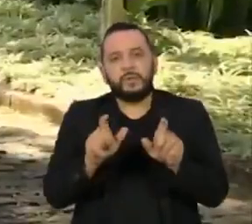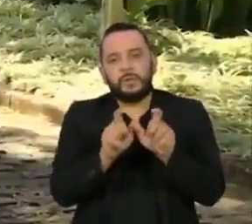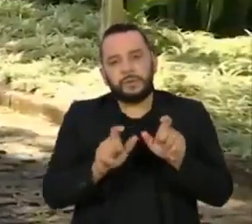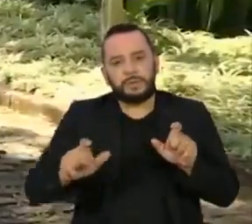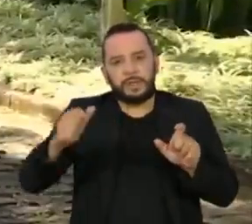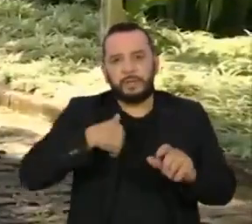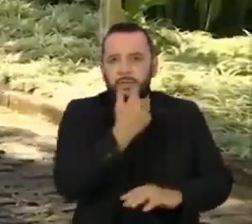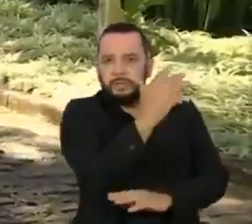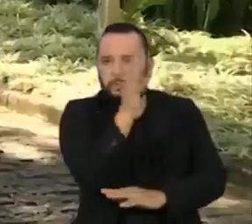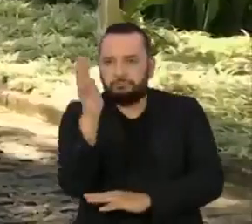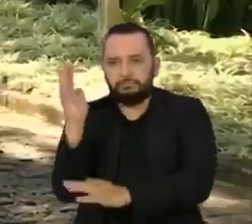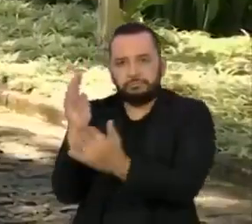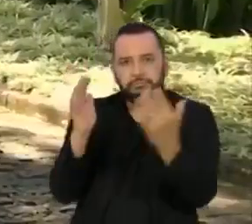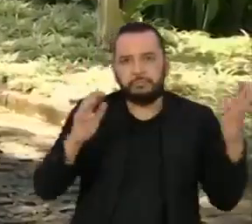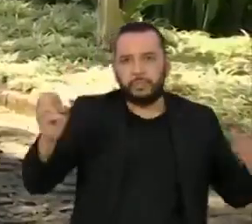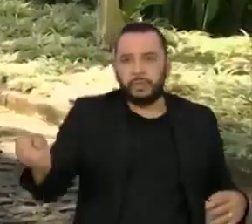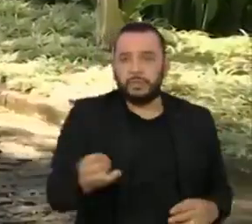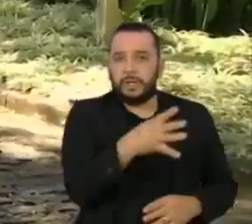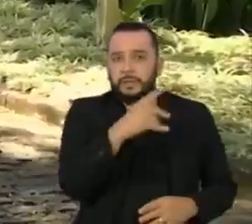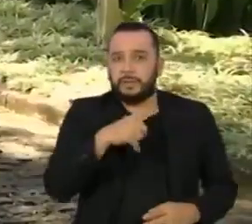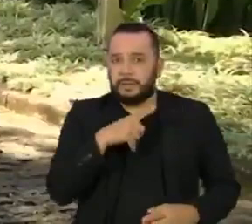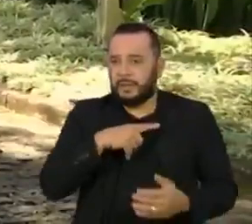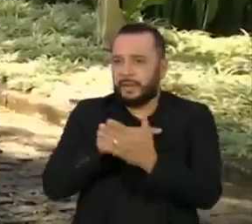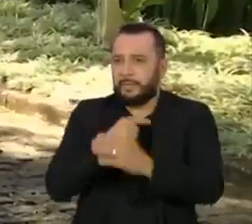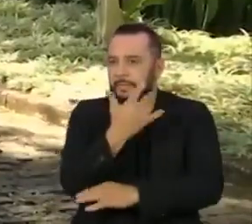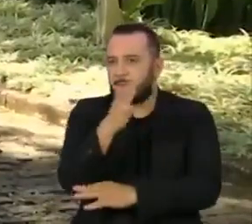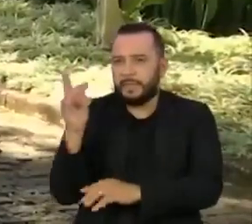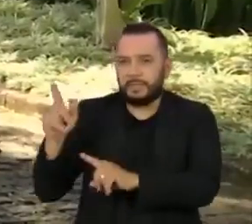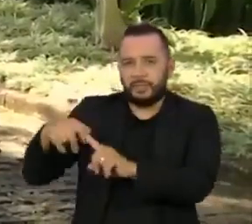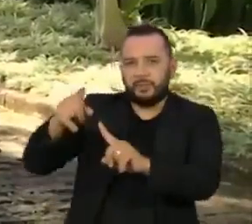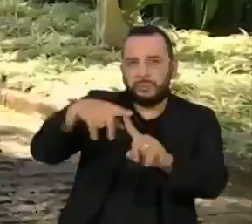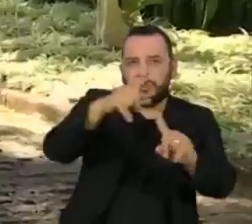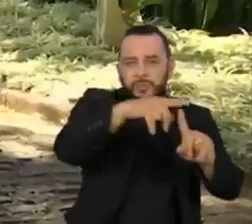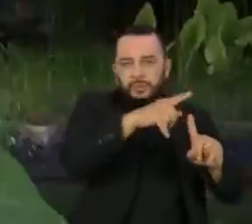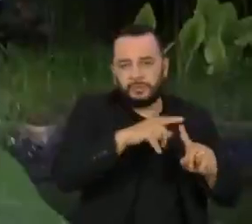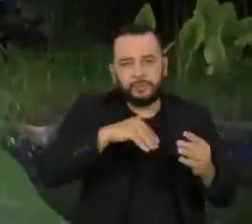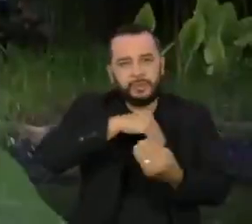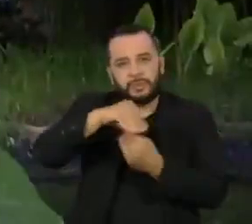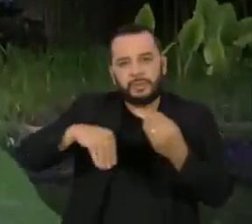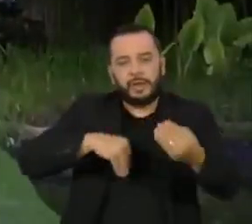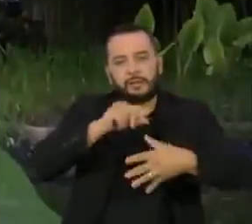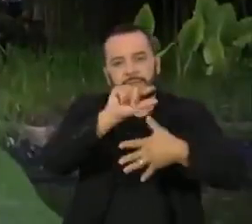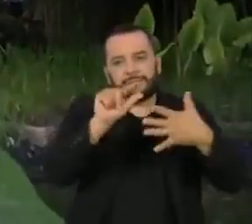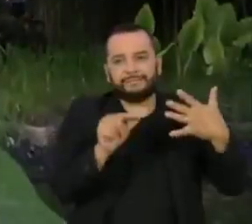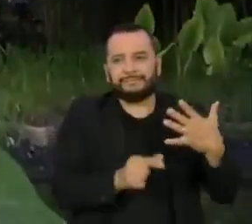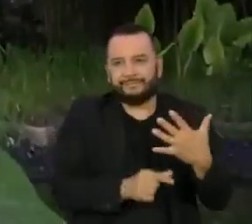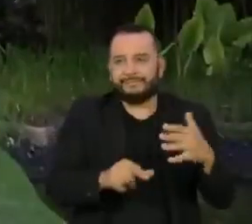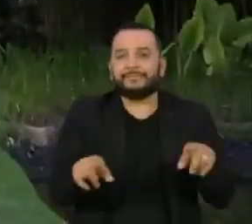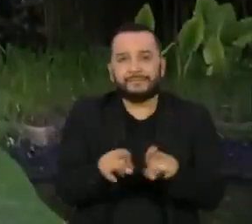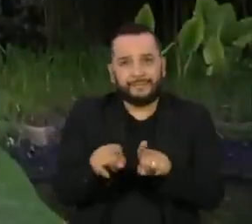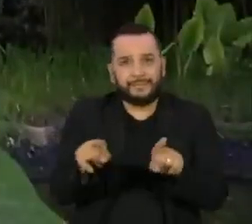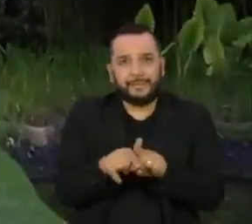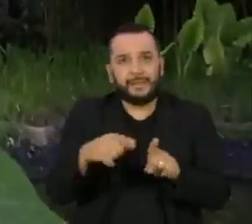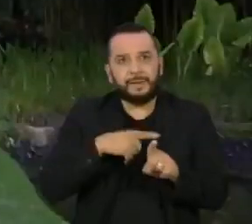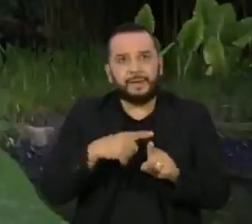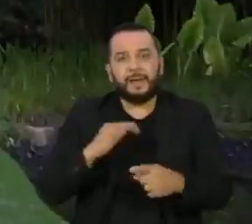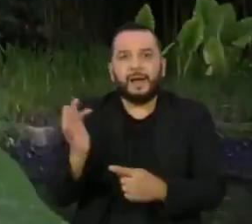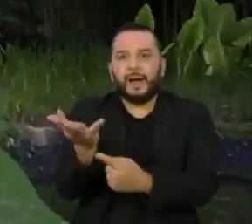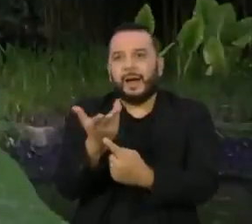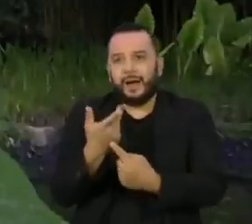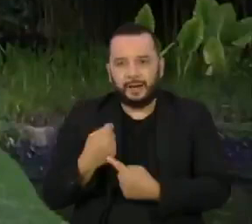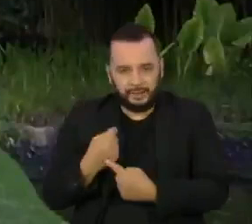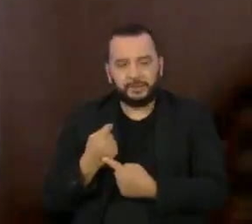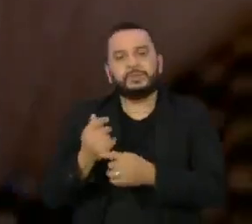propriedade aberta à visitação, plantas tropicais e semitropicais convivem com o Mata Atlântica nativa e 3 mil peças de arte pré